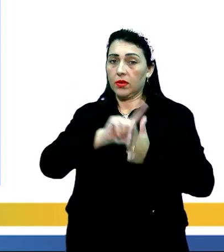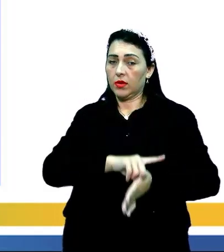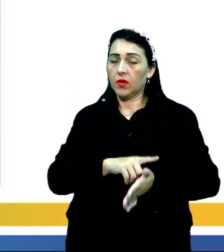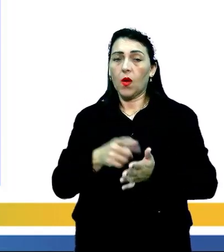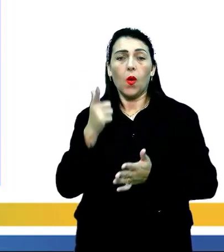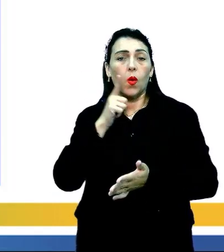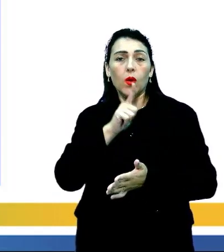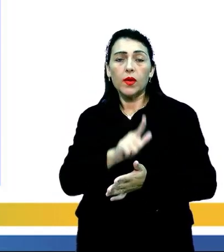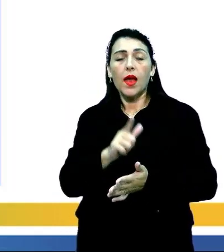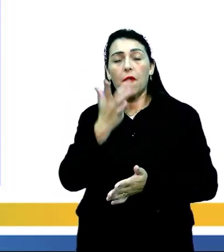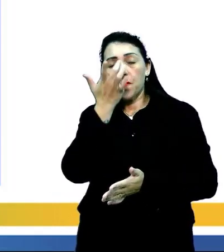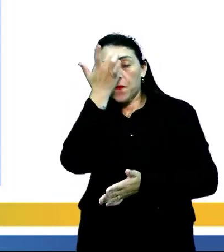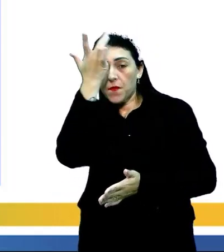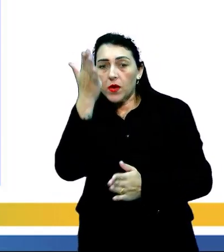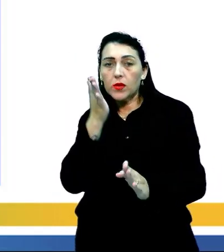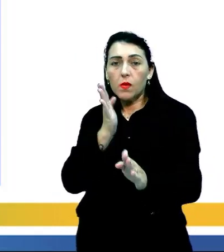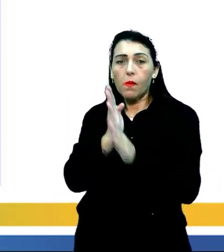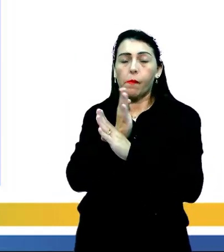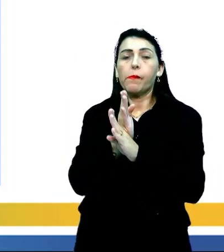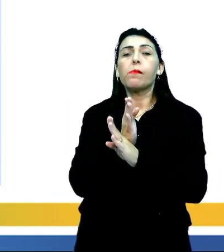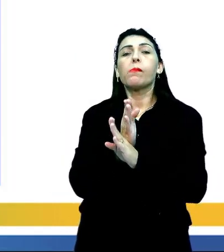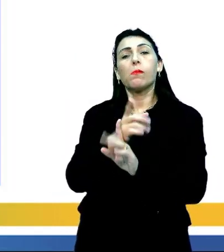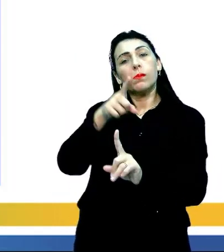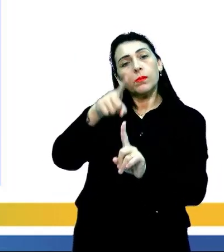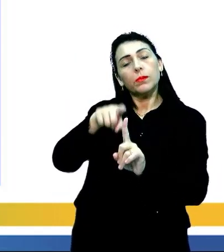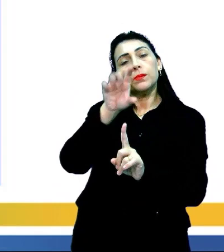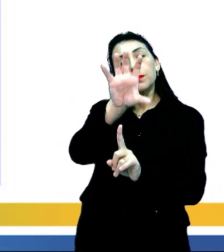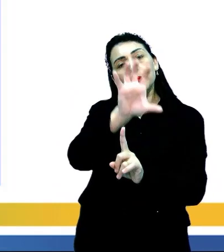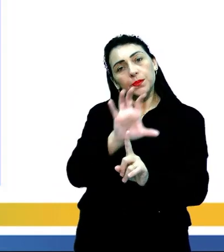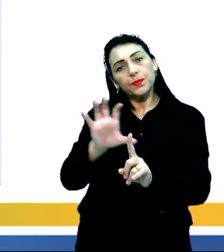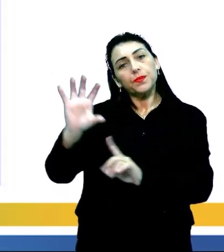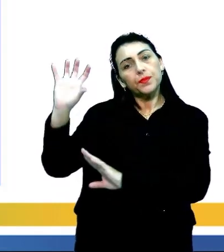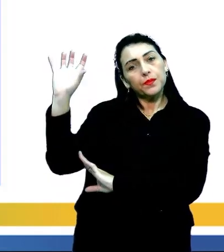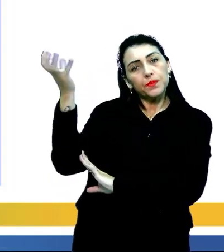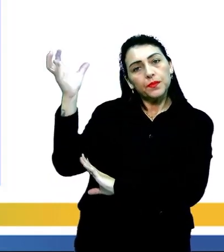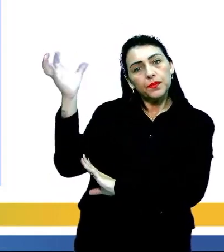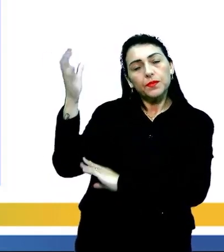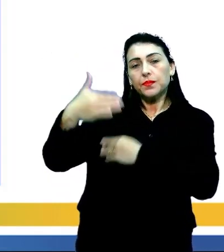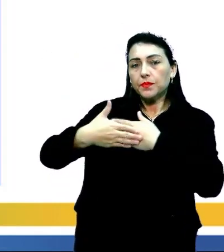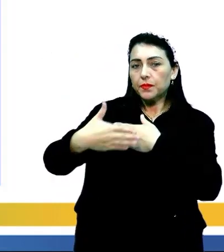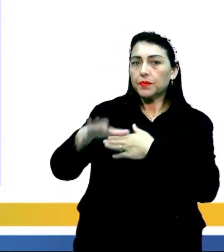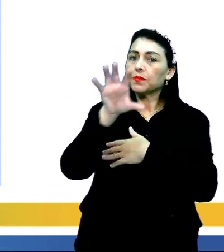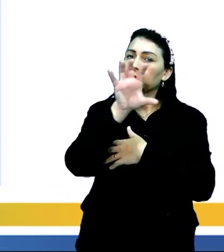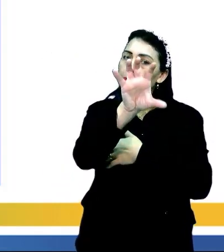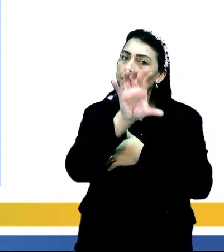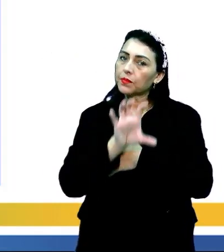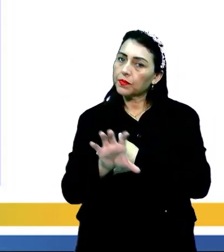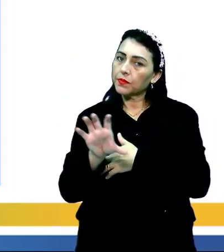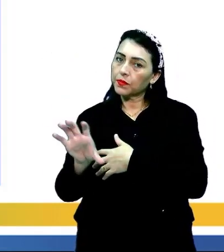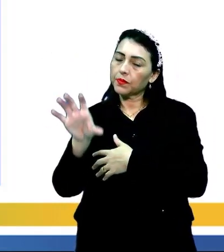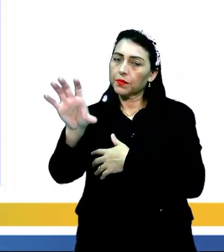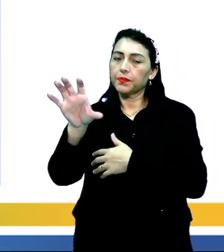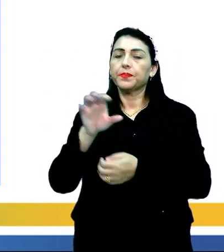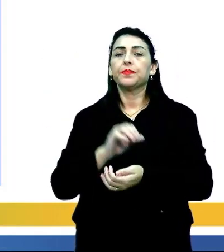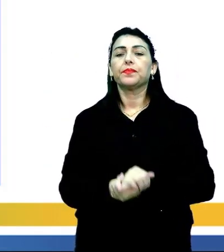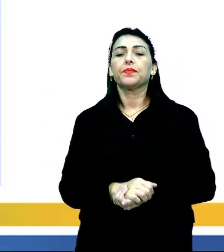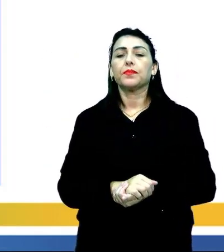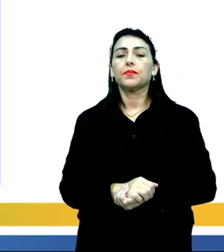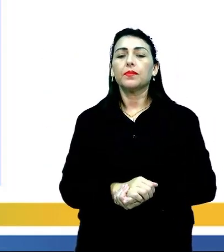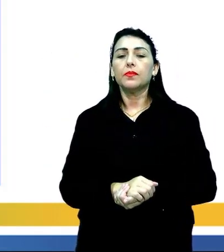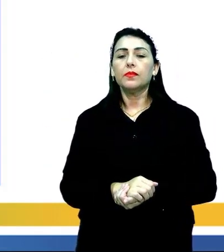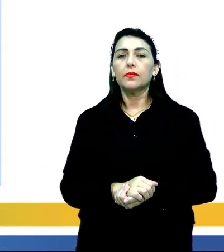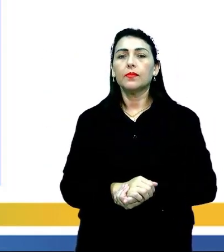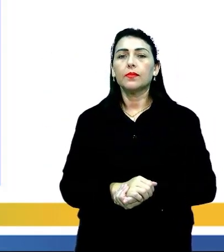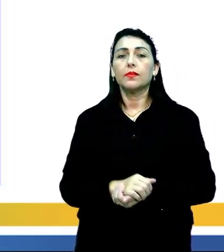a gente consegue facilmente identificar os domínios morfoclimáticos a partir da regionalização. Então, gente, o